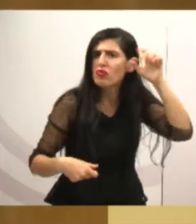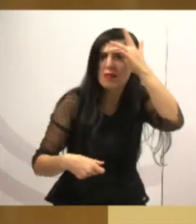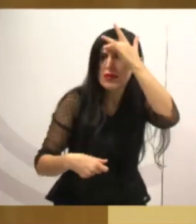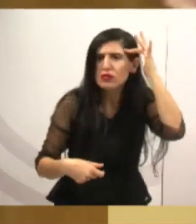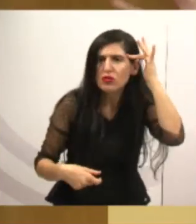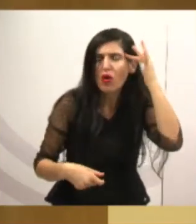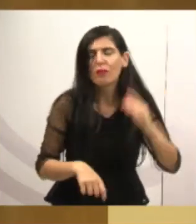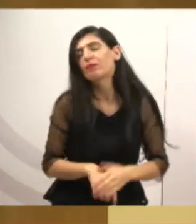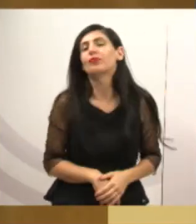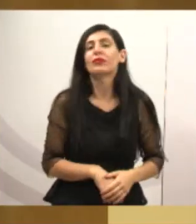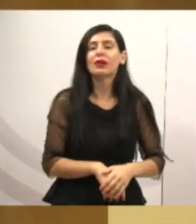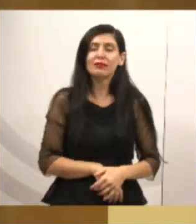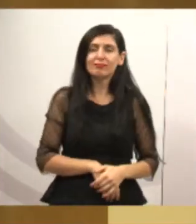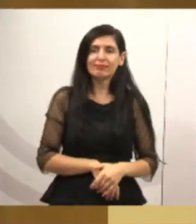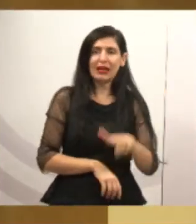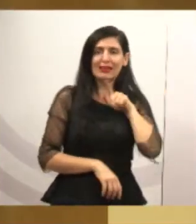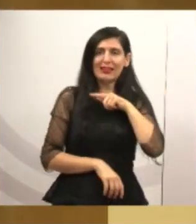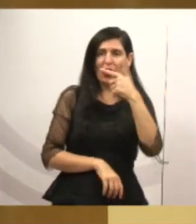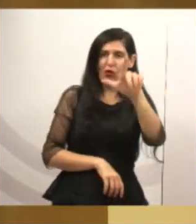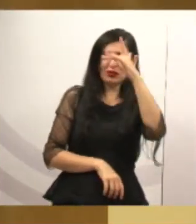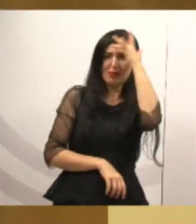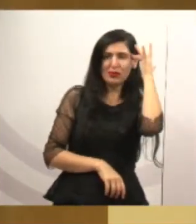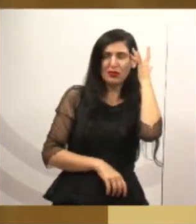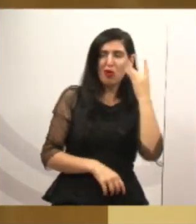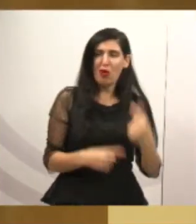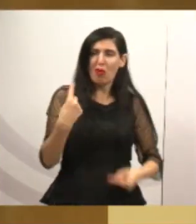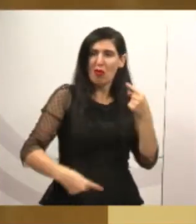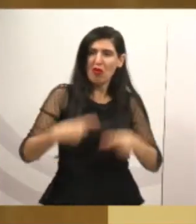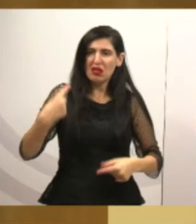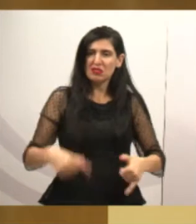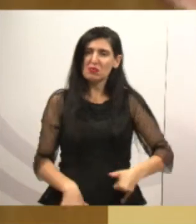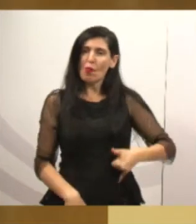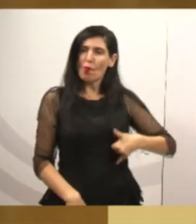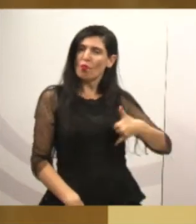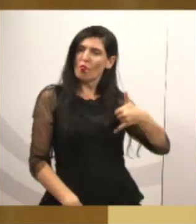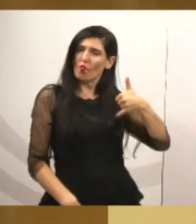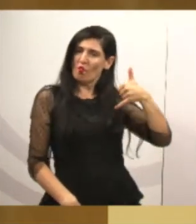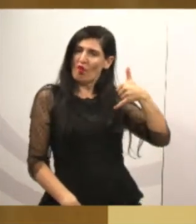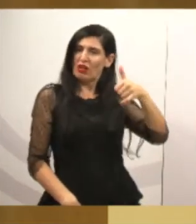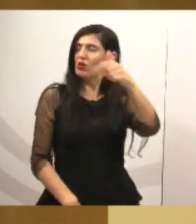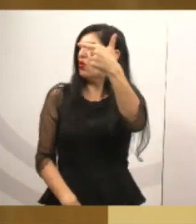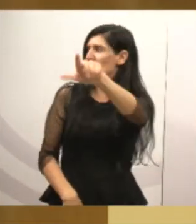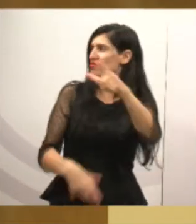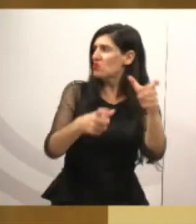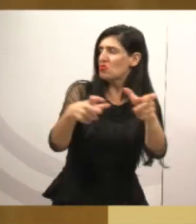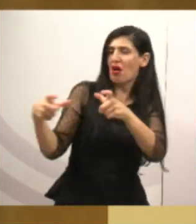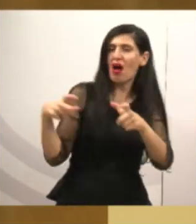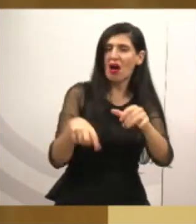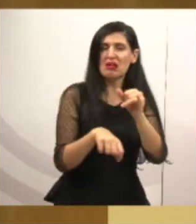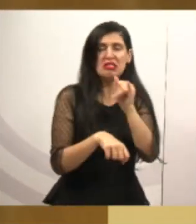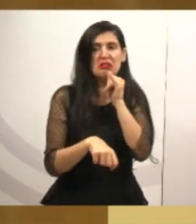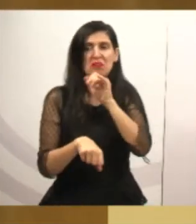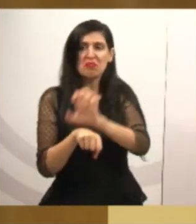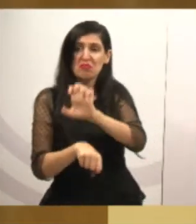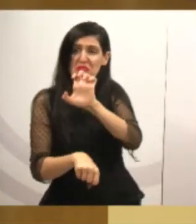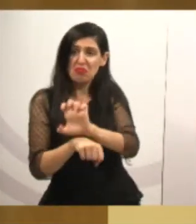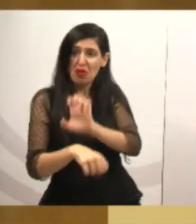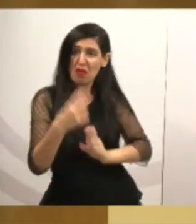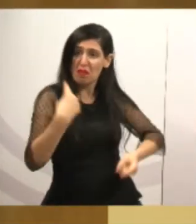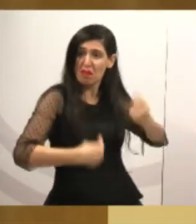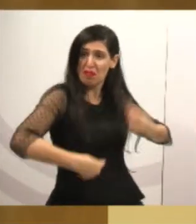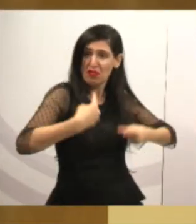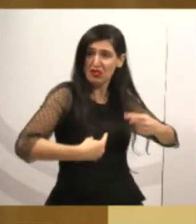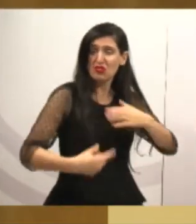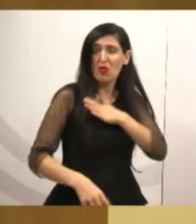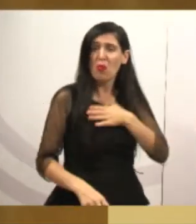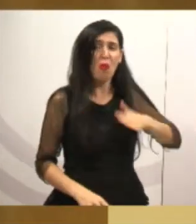muita arrogância de muitos políticos, não só aqui em Jacareí, mas a nível estadual. Tem político que não gosta que